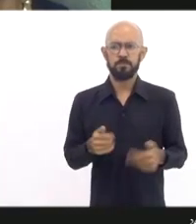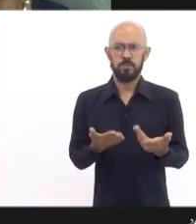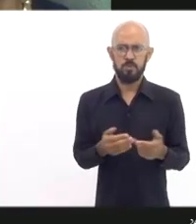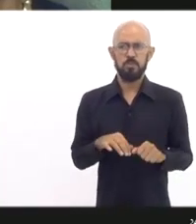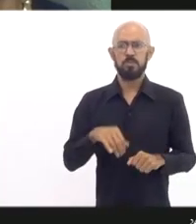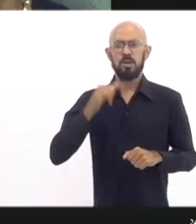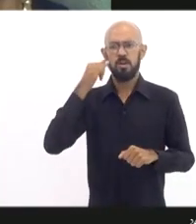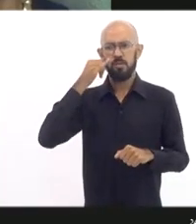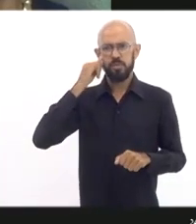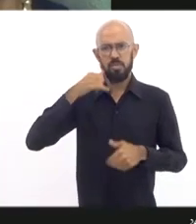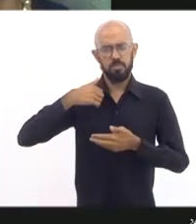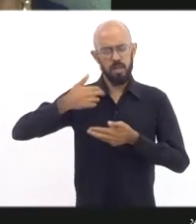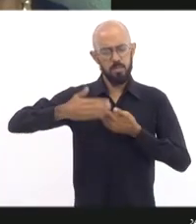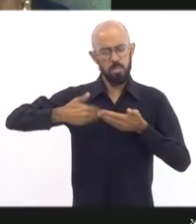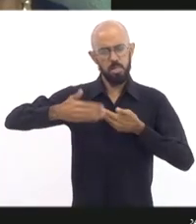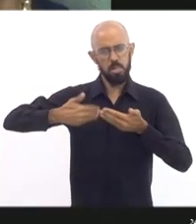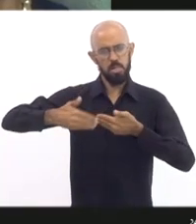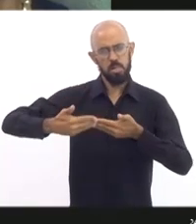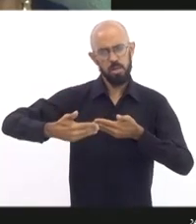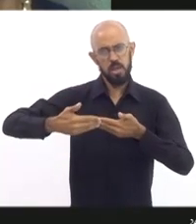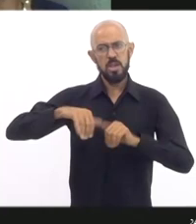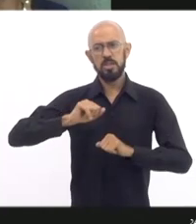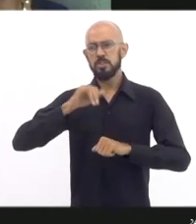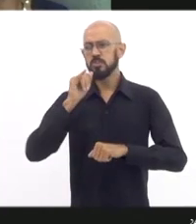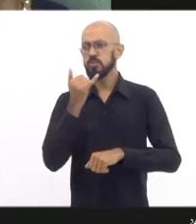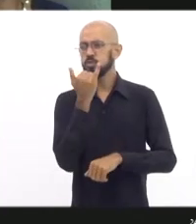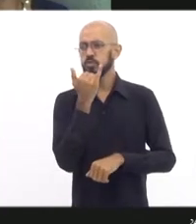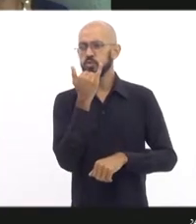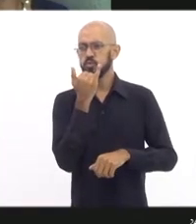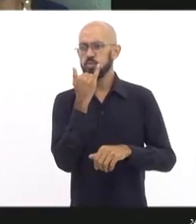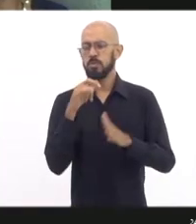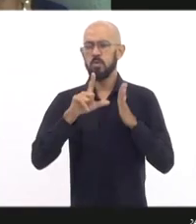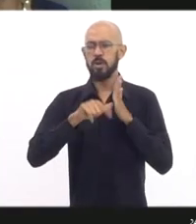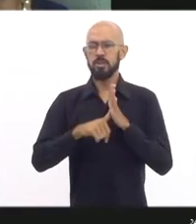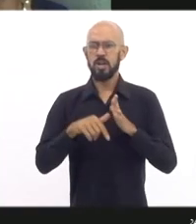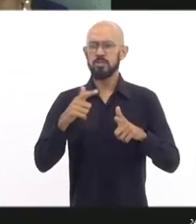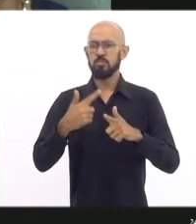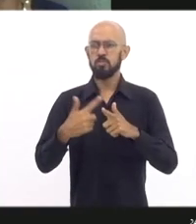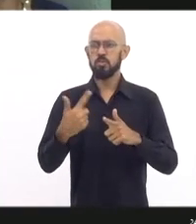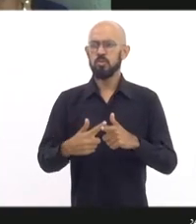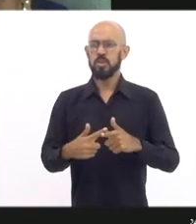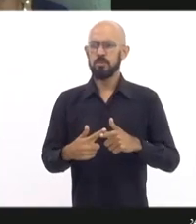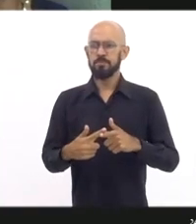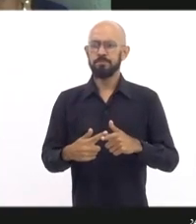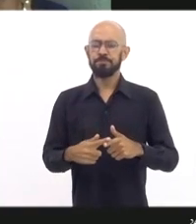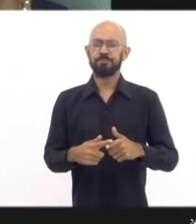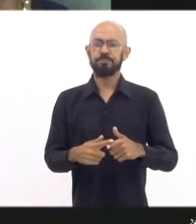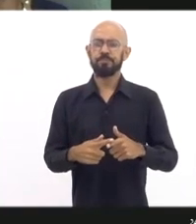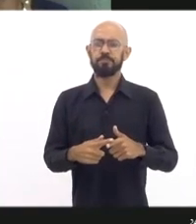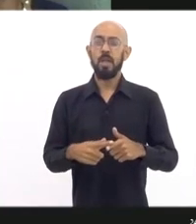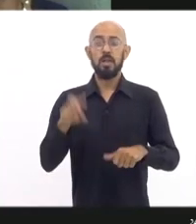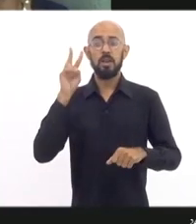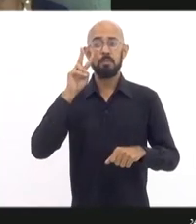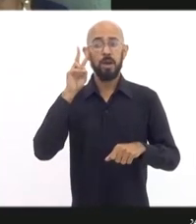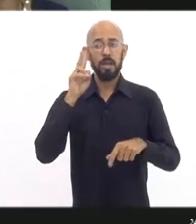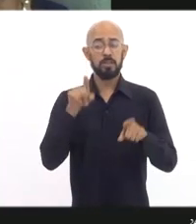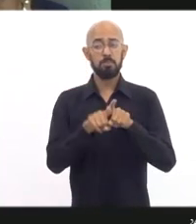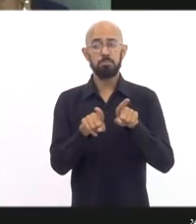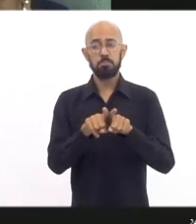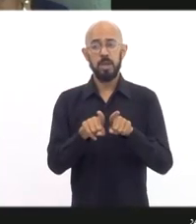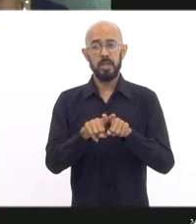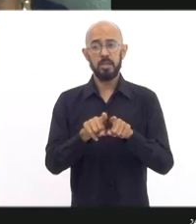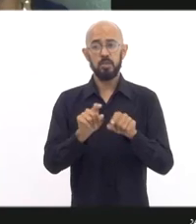delongas e, desculpando aqui o nosso atraso, lembrando que está também aqui, me informa o Daniel,